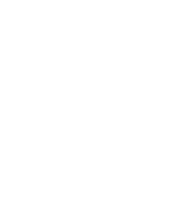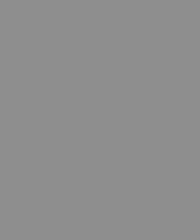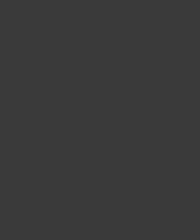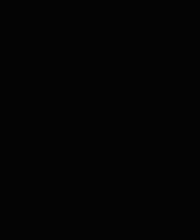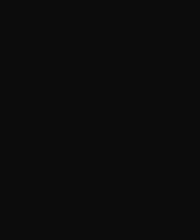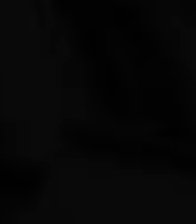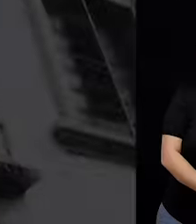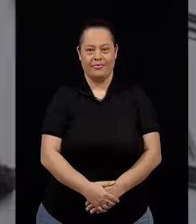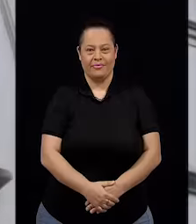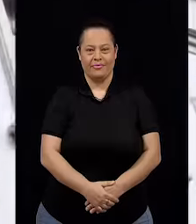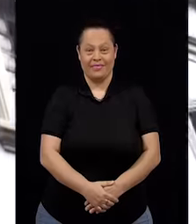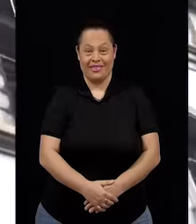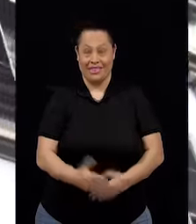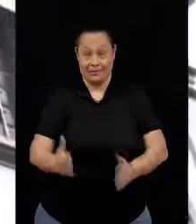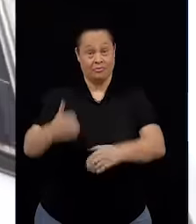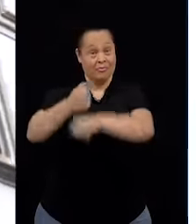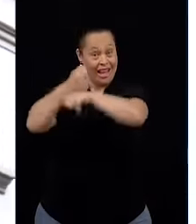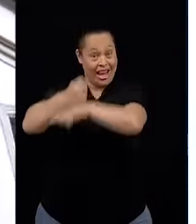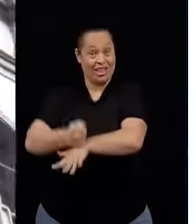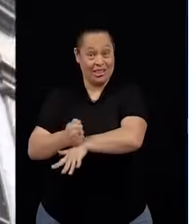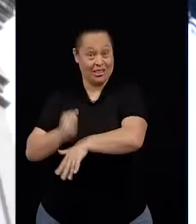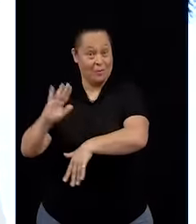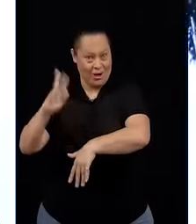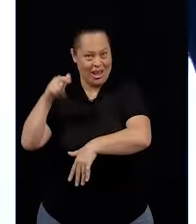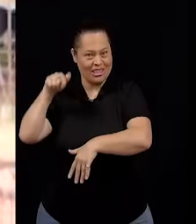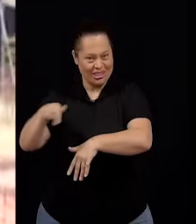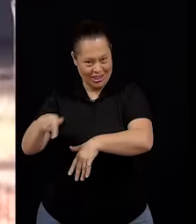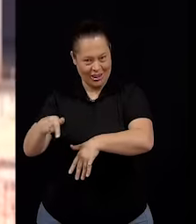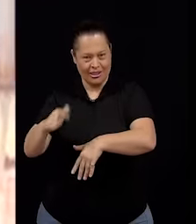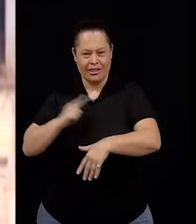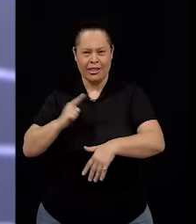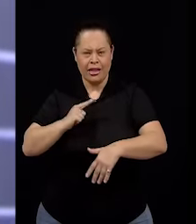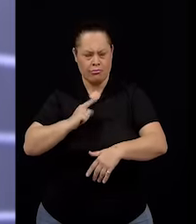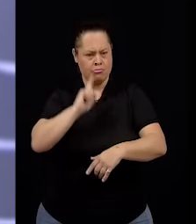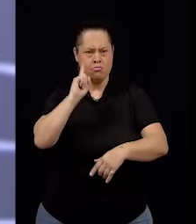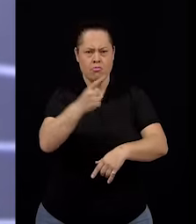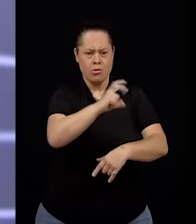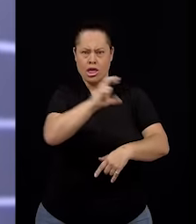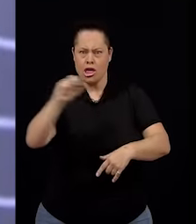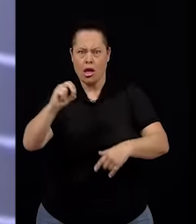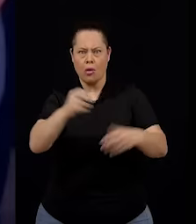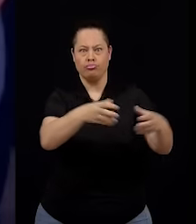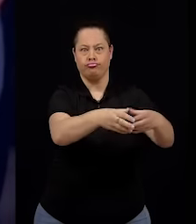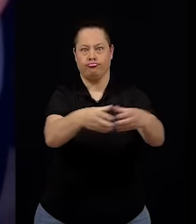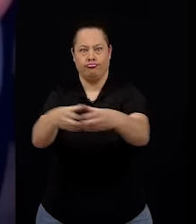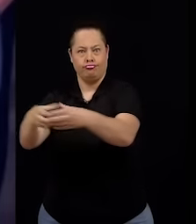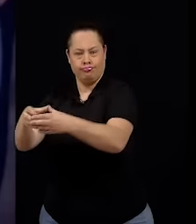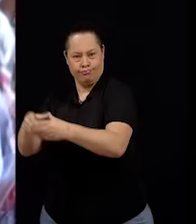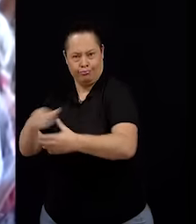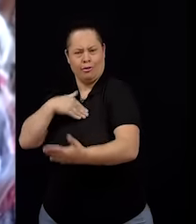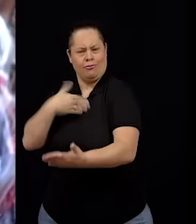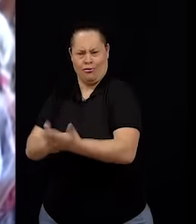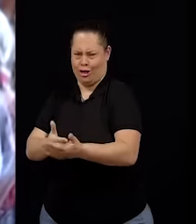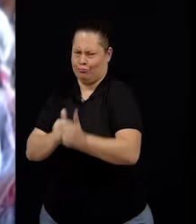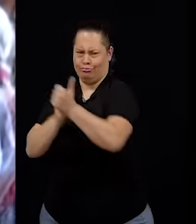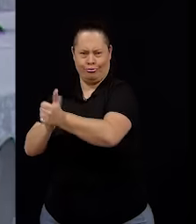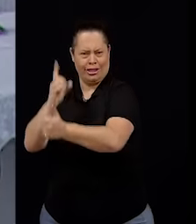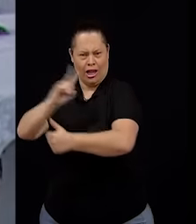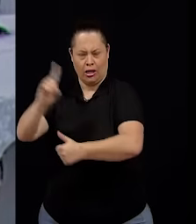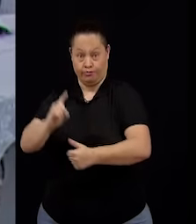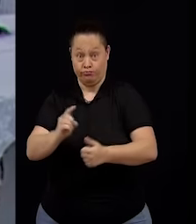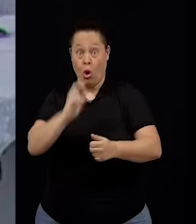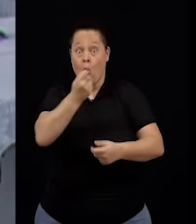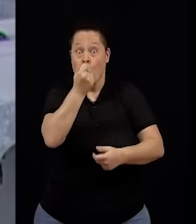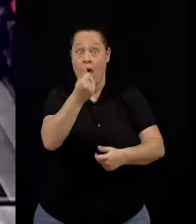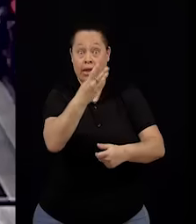A Arquidiocese de Belo Horizonte é formada por 1.500 comunidades de fé. São quase 300 paróquias na